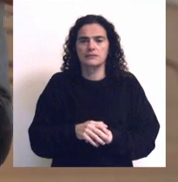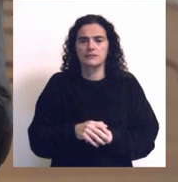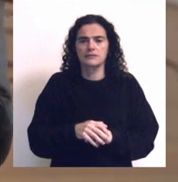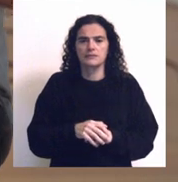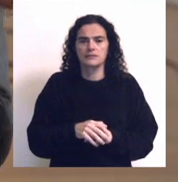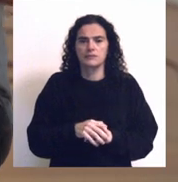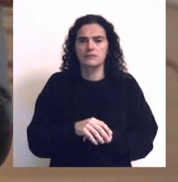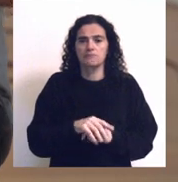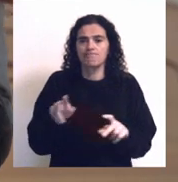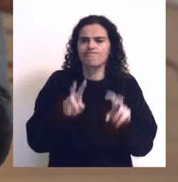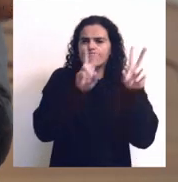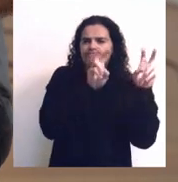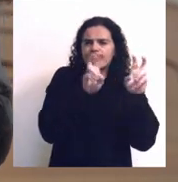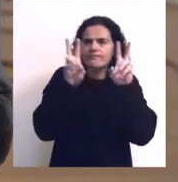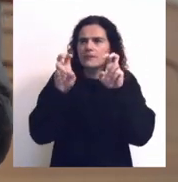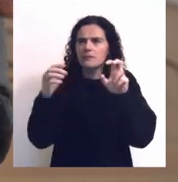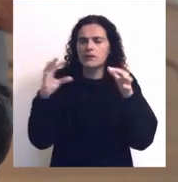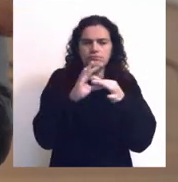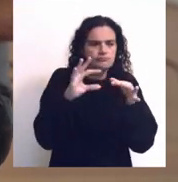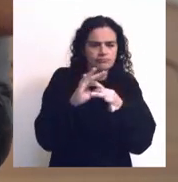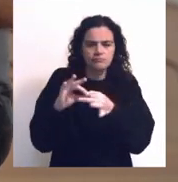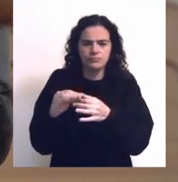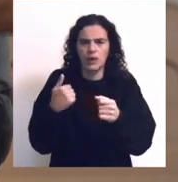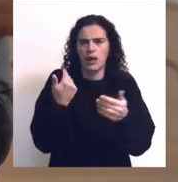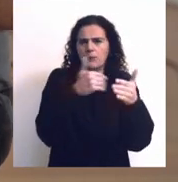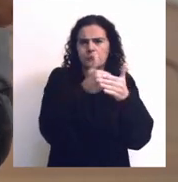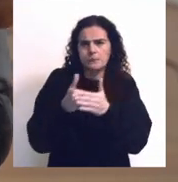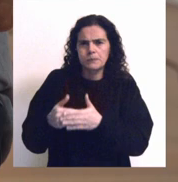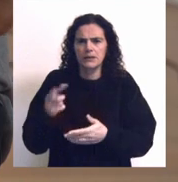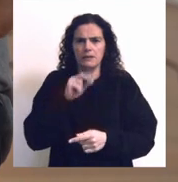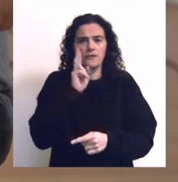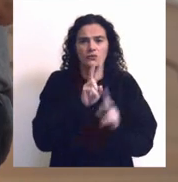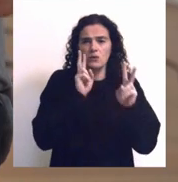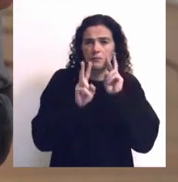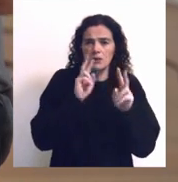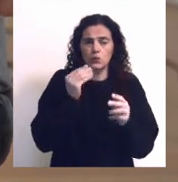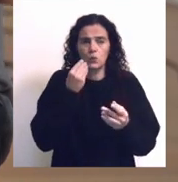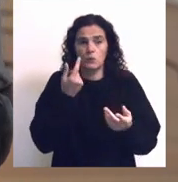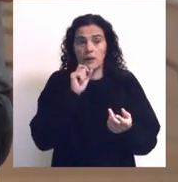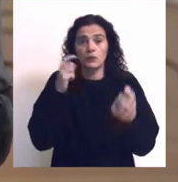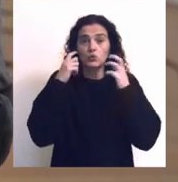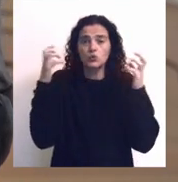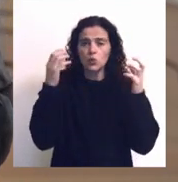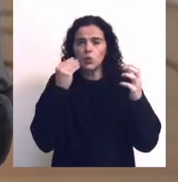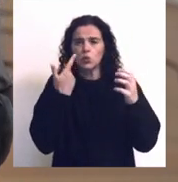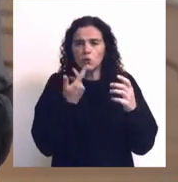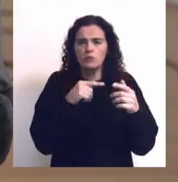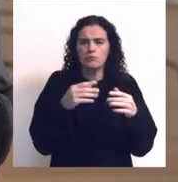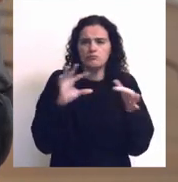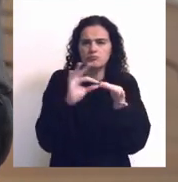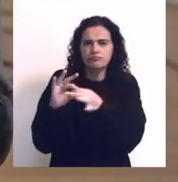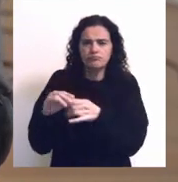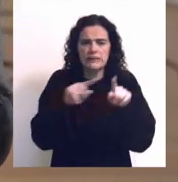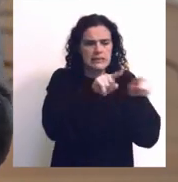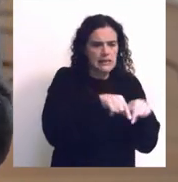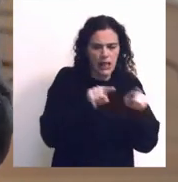assuntos que se relacionam, não só sequencialmente e visualmente, mas também a maneira como o som se relaciona de sala